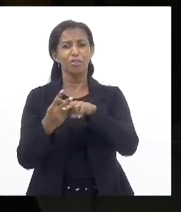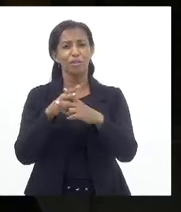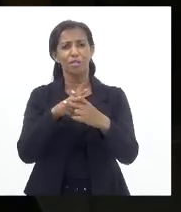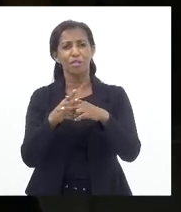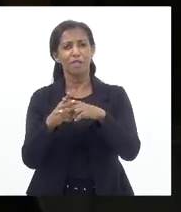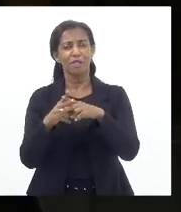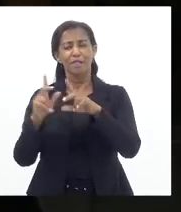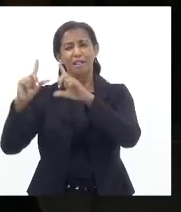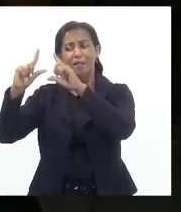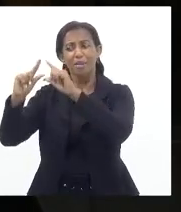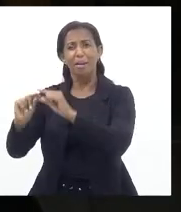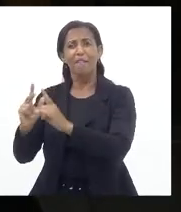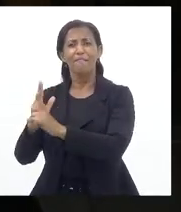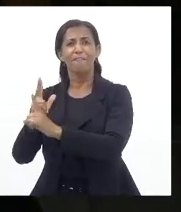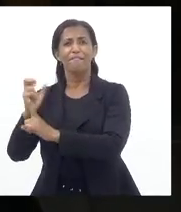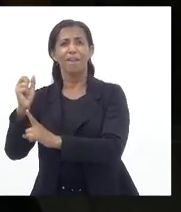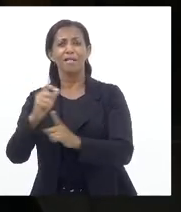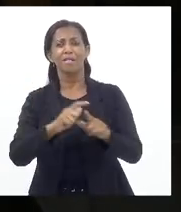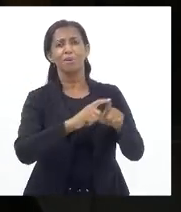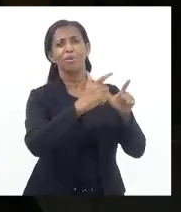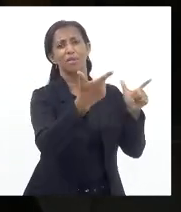a minoria ganha da maioria